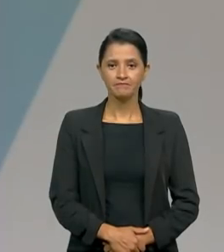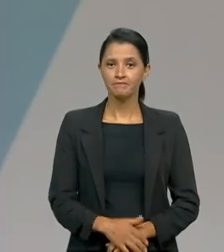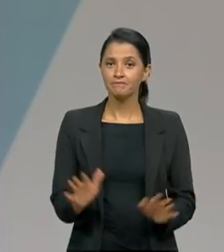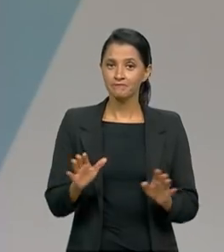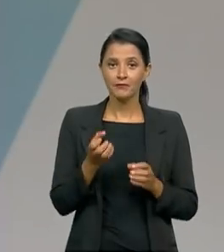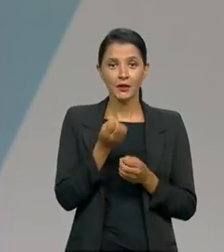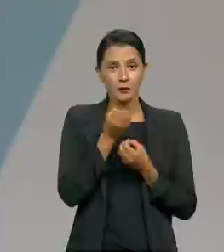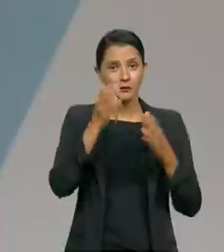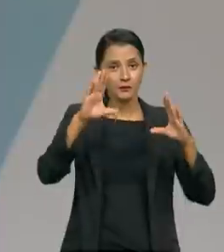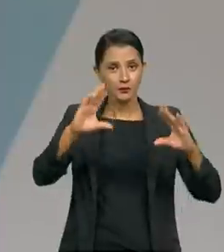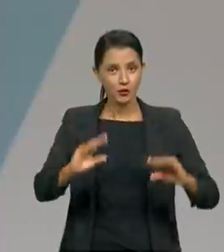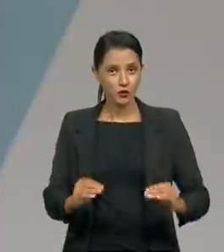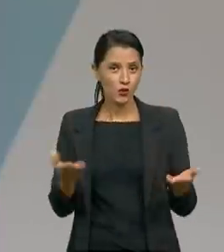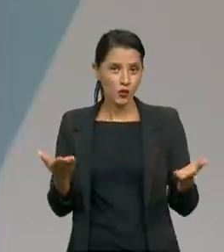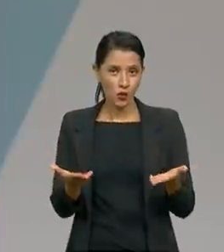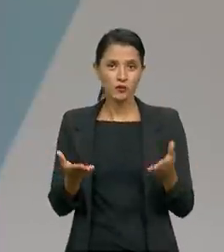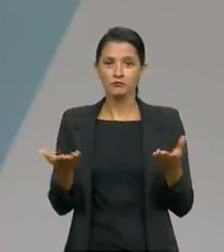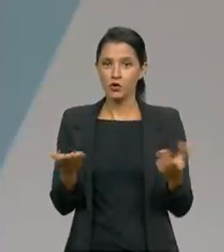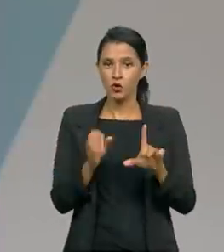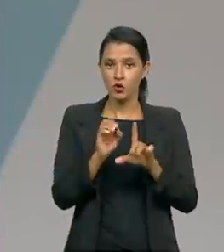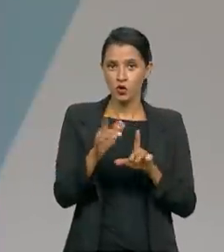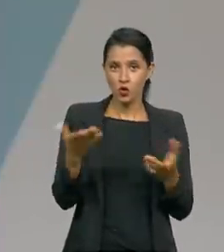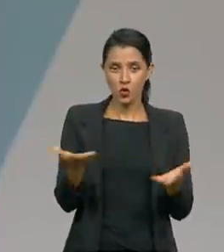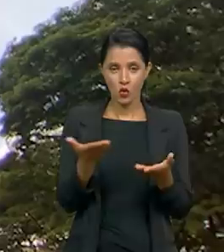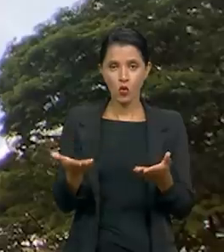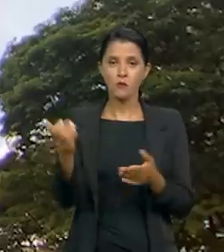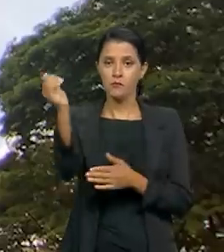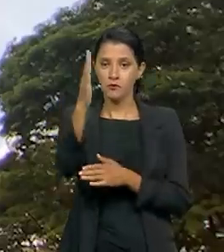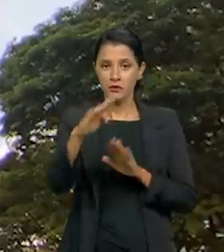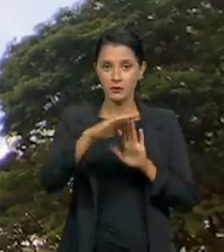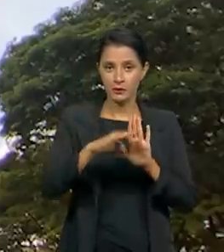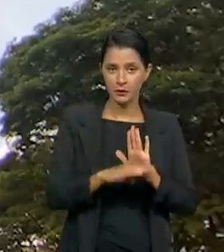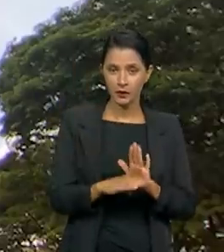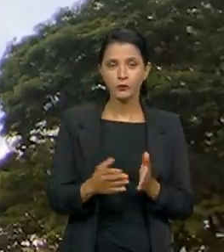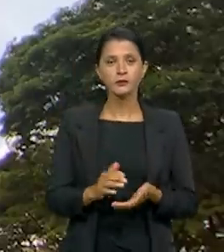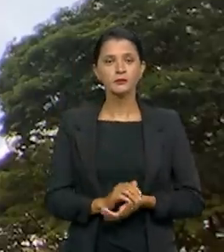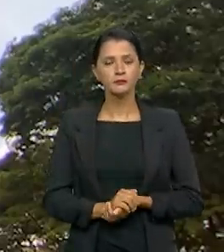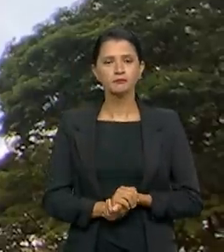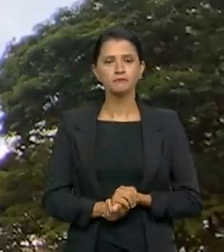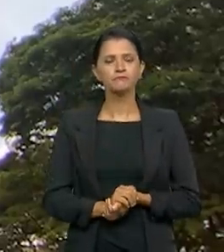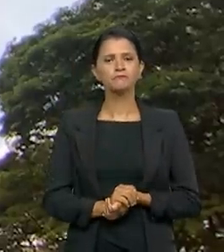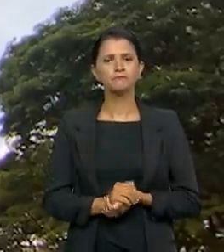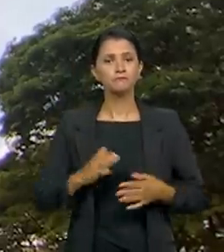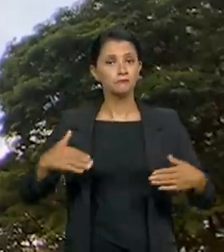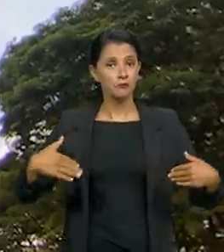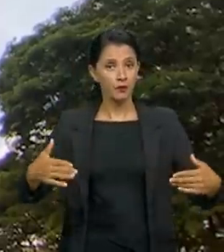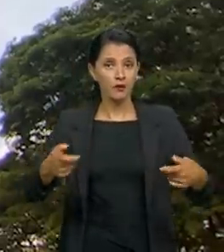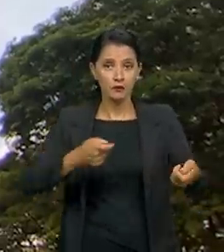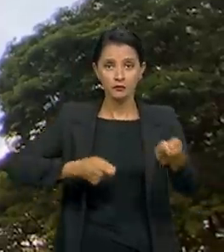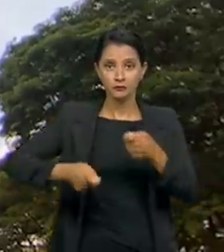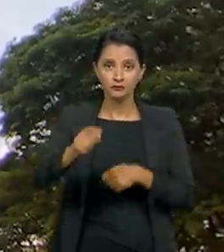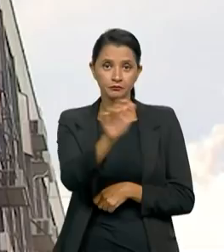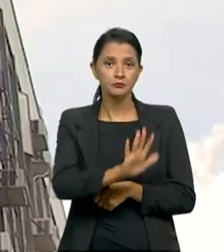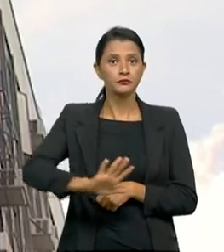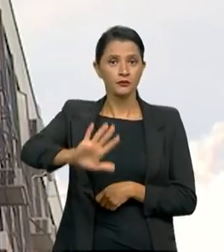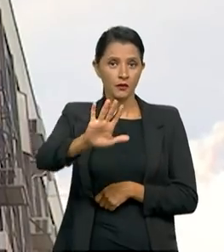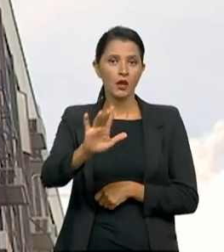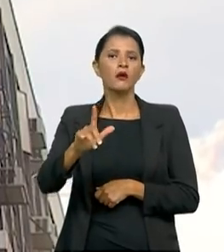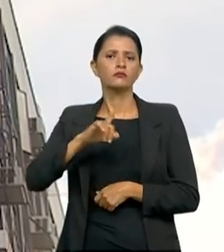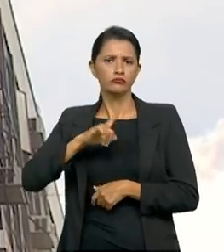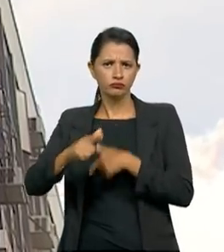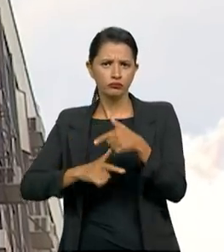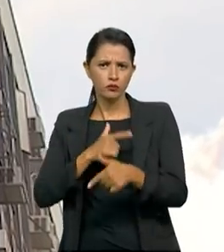Olá, boa noite. Estamos no ar com o Brasil em Pauta. A Controladoria Geral da União trabalha com os